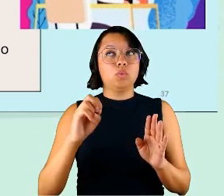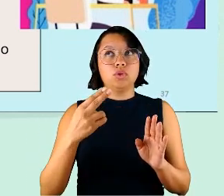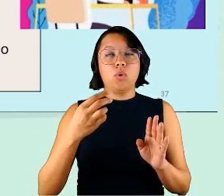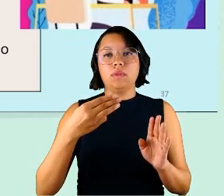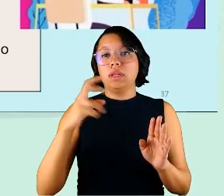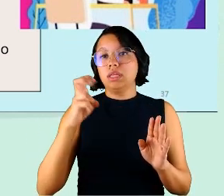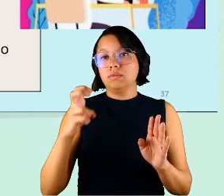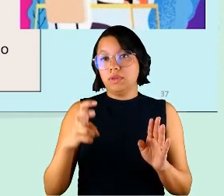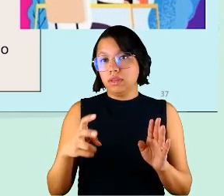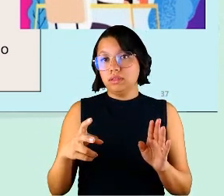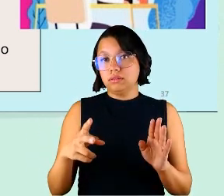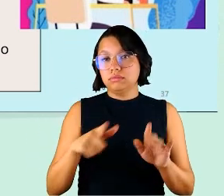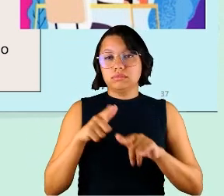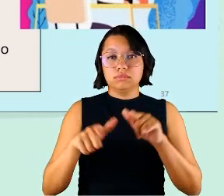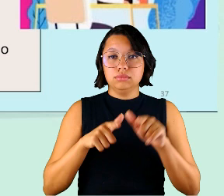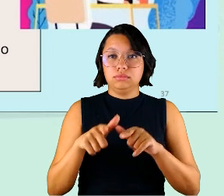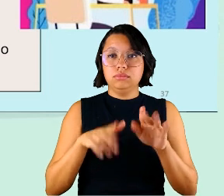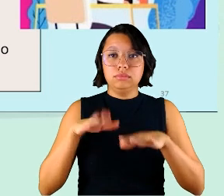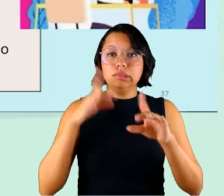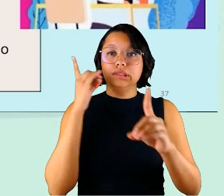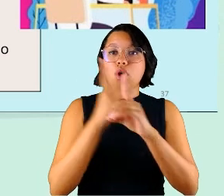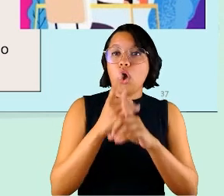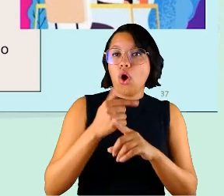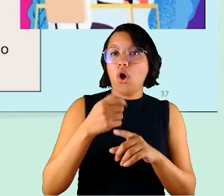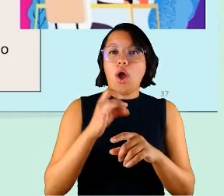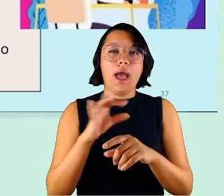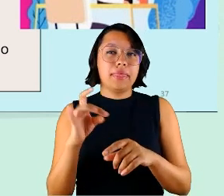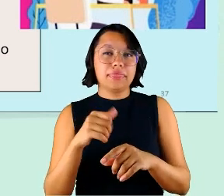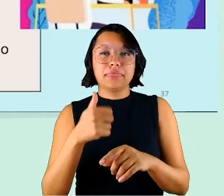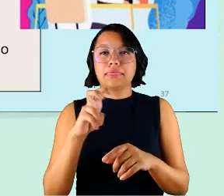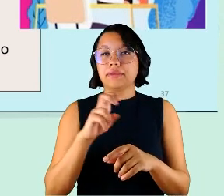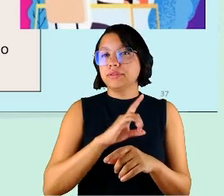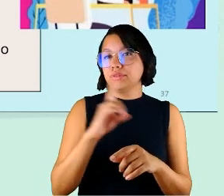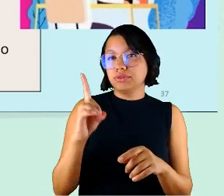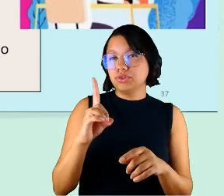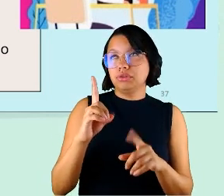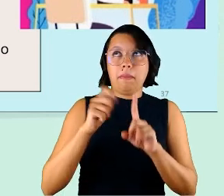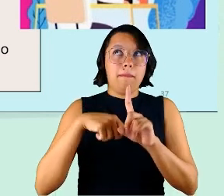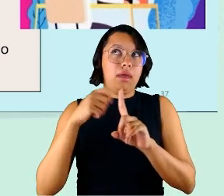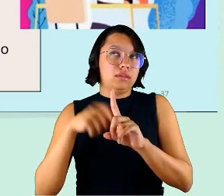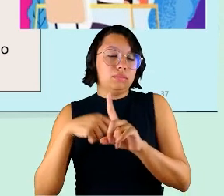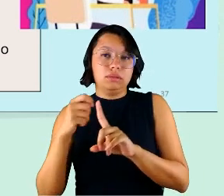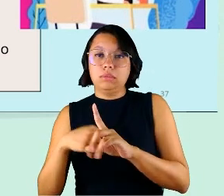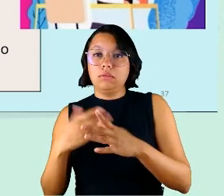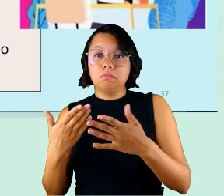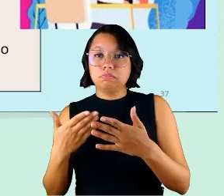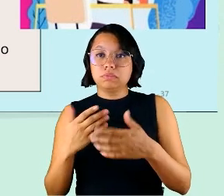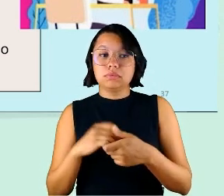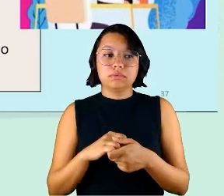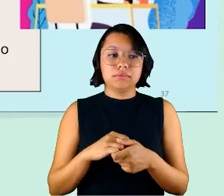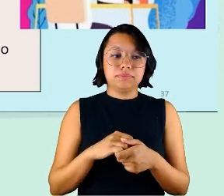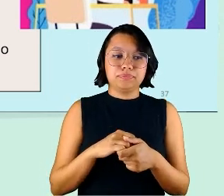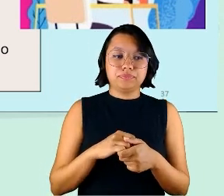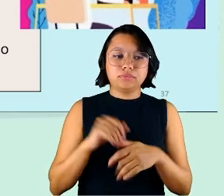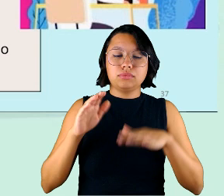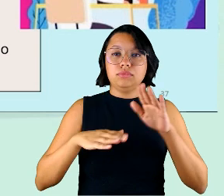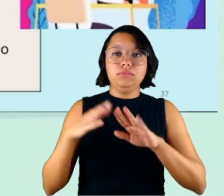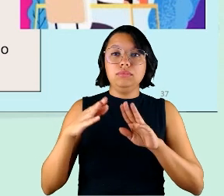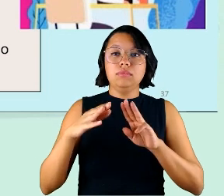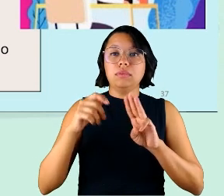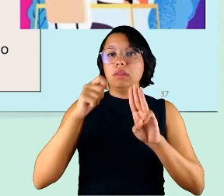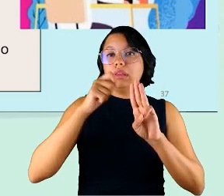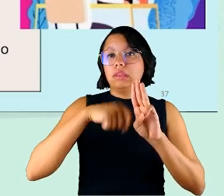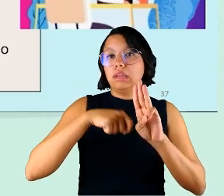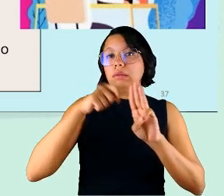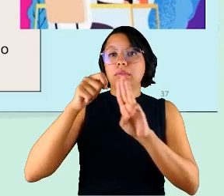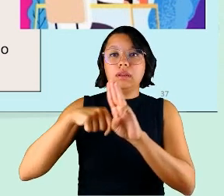há variações às vezes esses encontros são quinzenais às vezes eles são mensais às vezes eles são trimestrais e ainda assim é